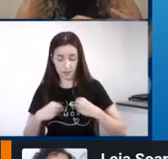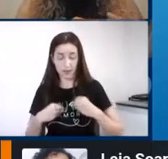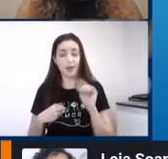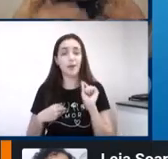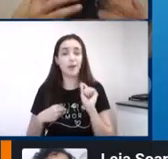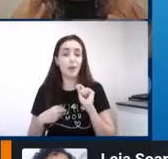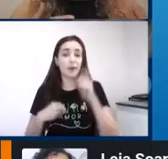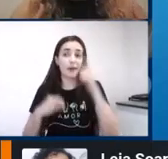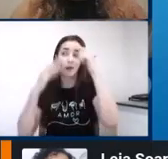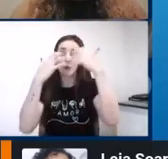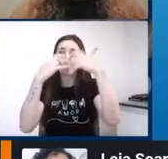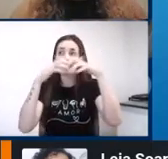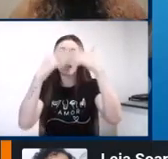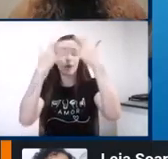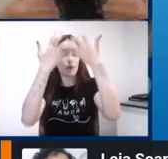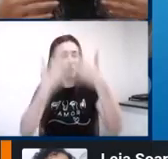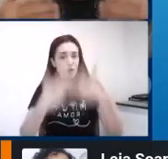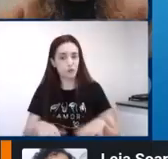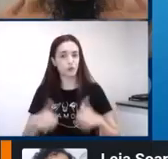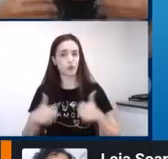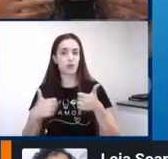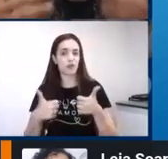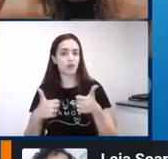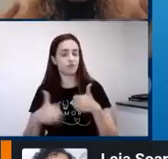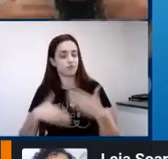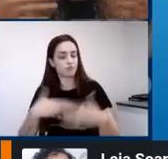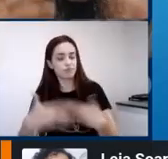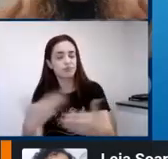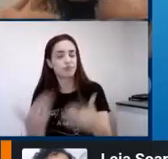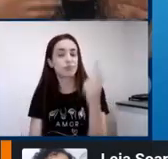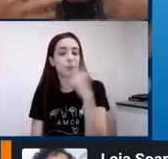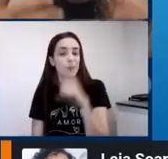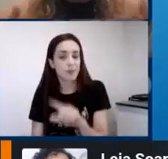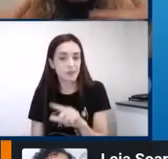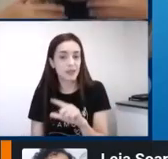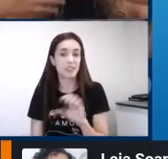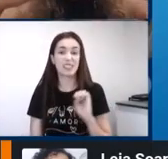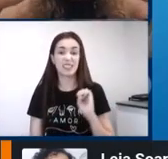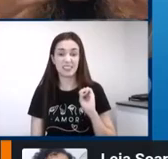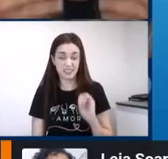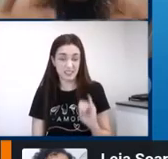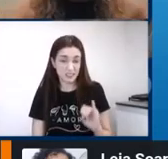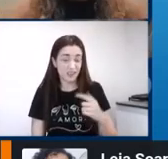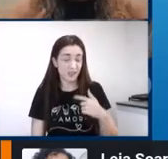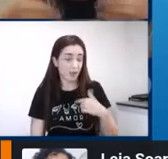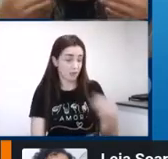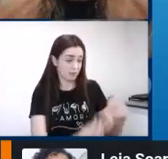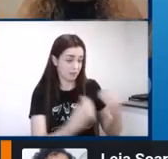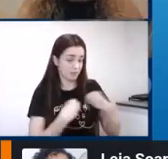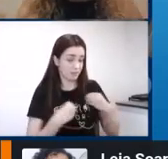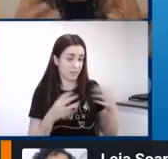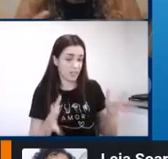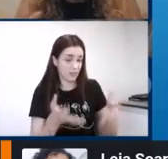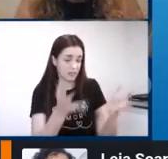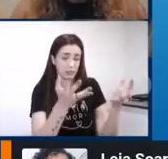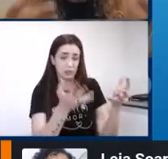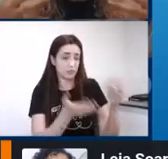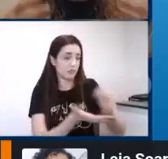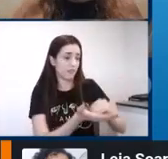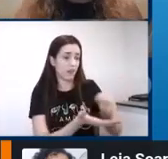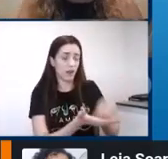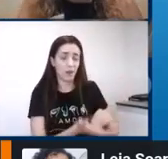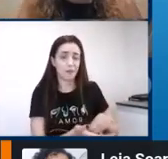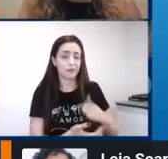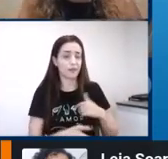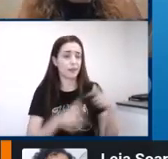dependo da reverberação, ou seja, de reencontrar essas memórias que eu estou armazenando no ambiente para me trazer uma